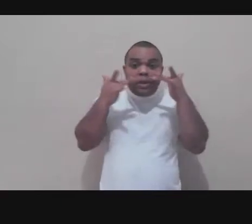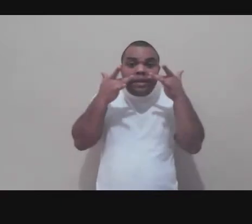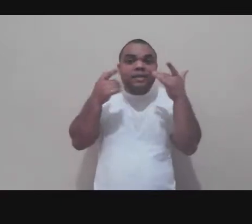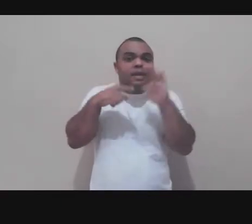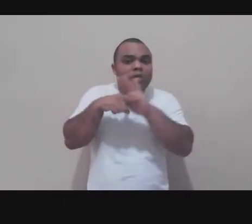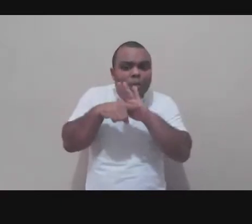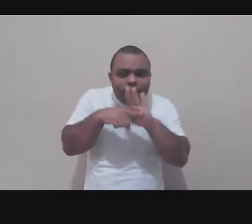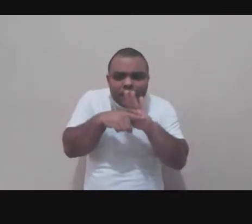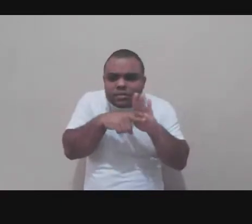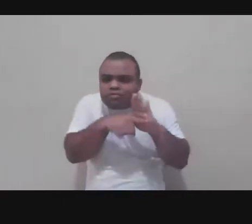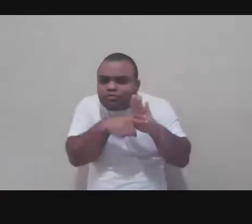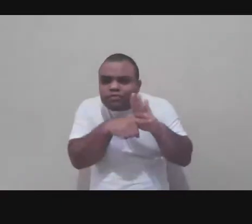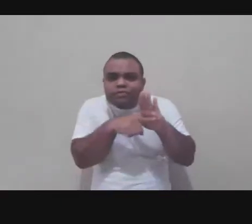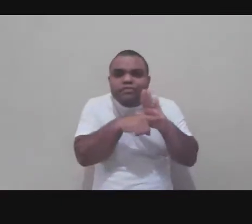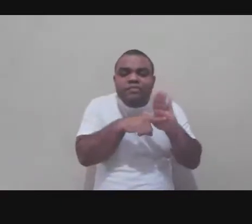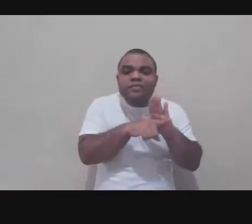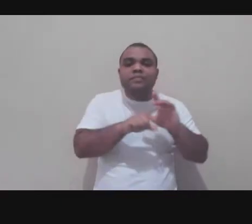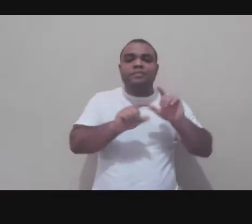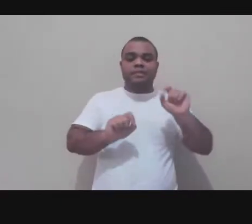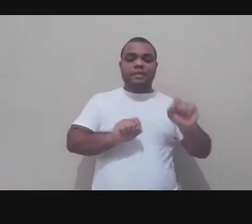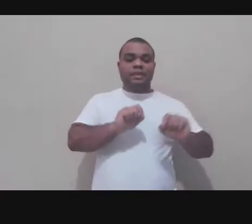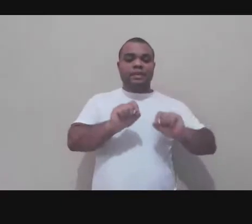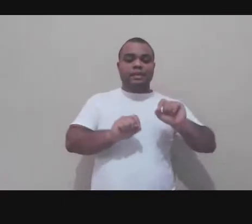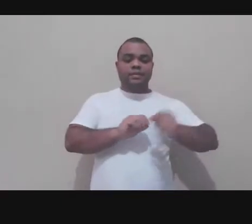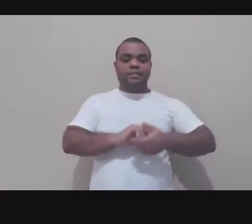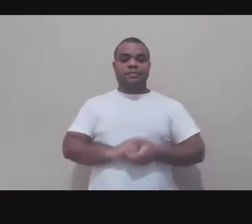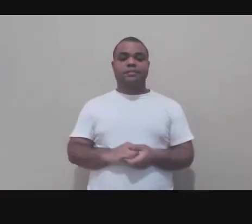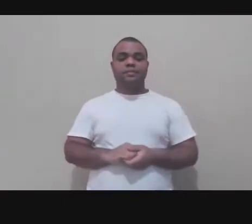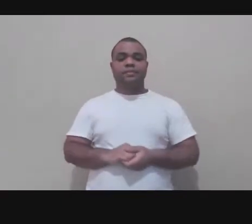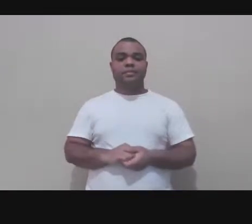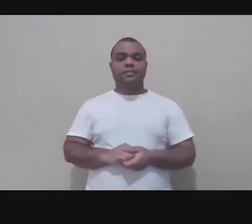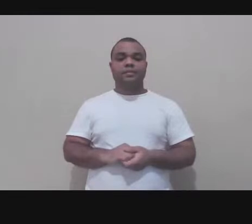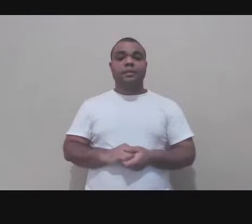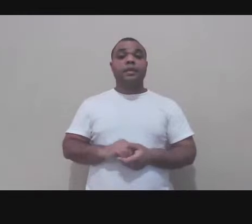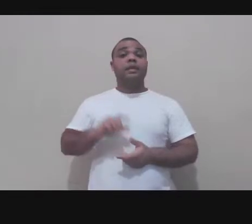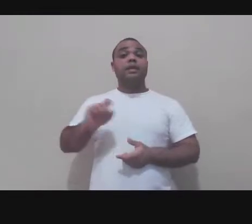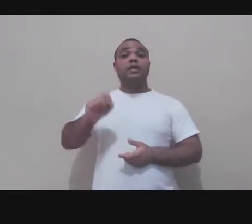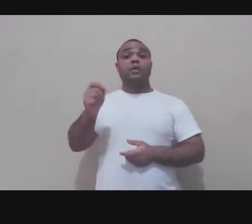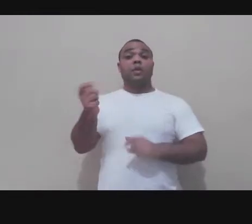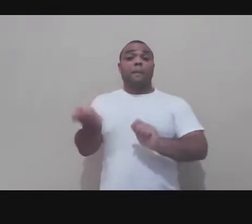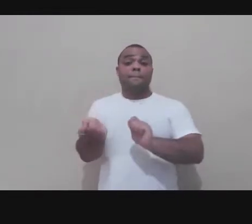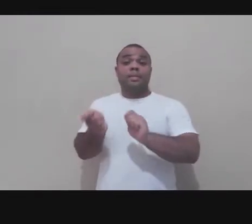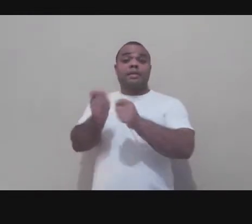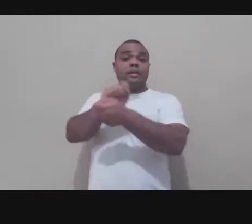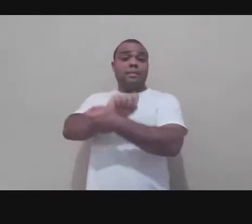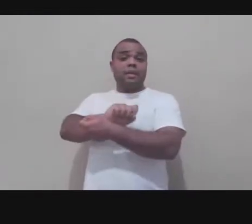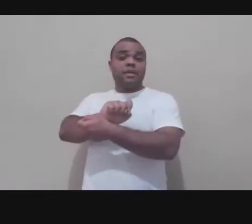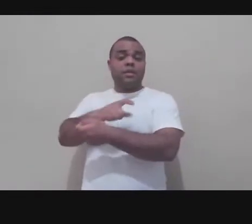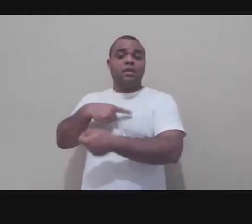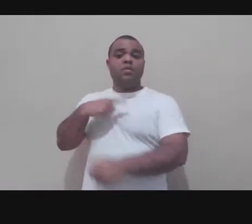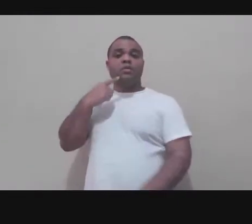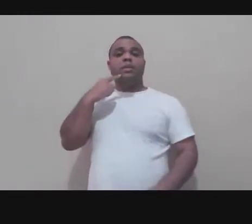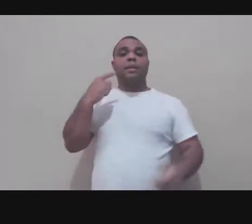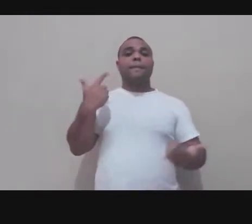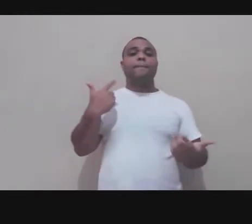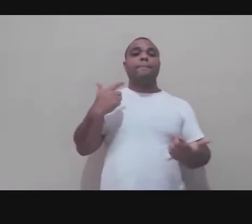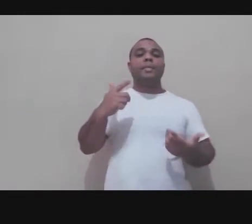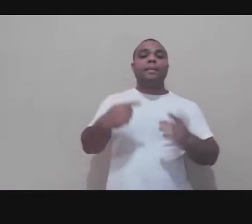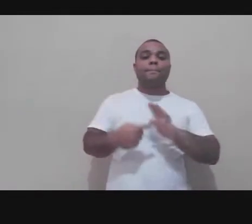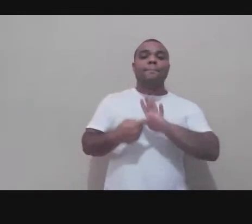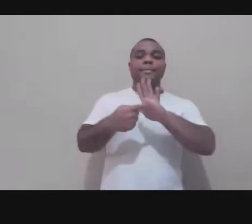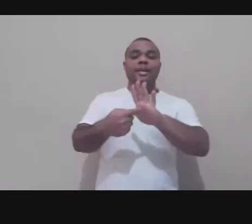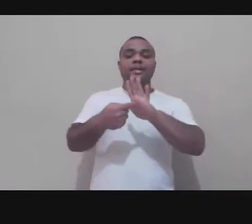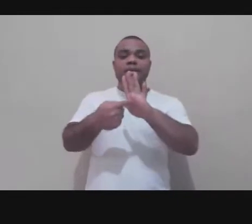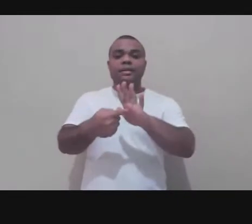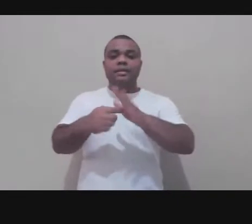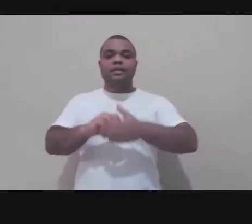que foi uma produção que era uma reencenação de sonhos de uma noite de verão para a falecida rede social do Google